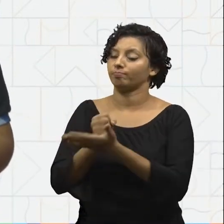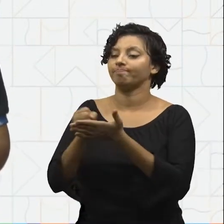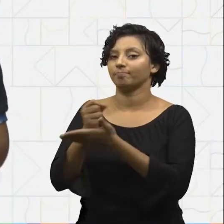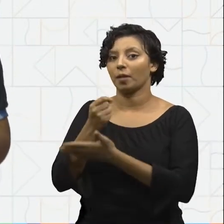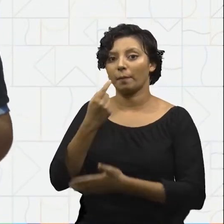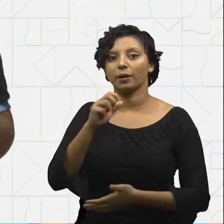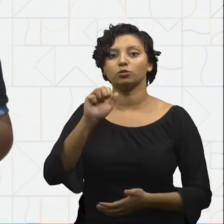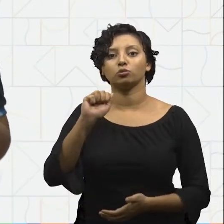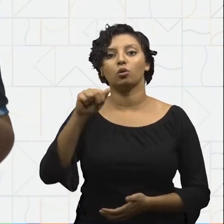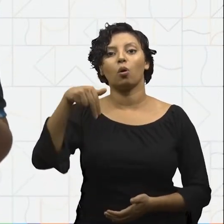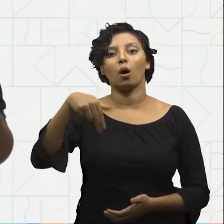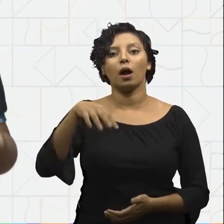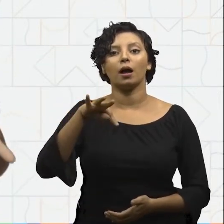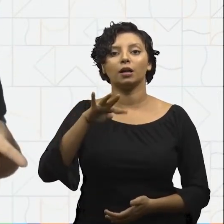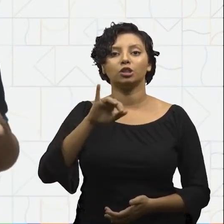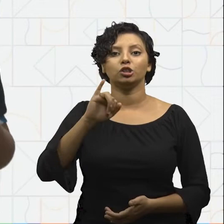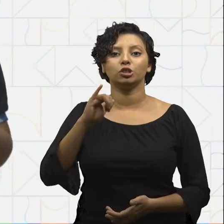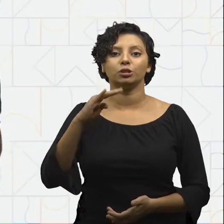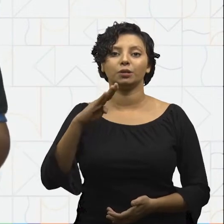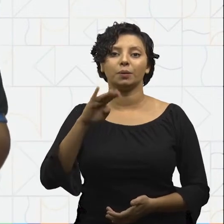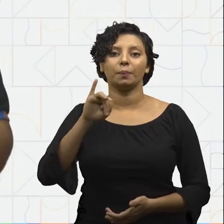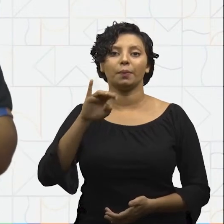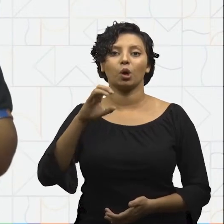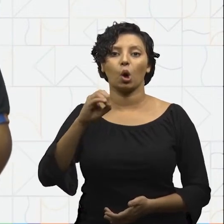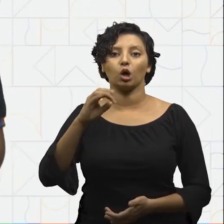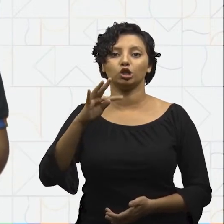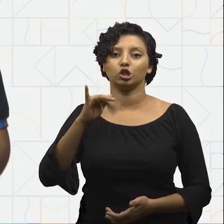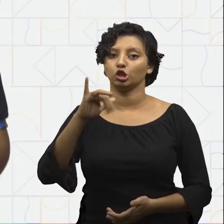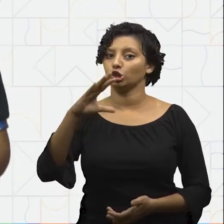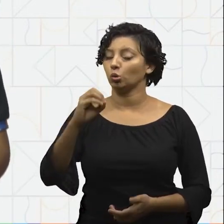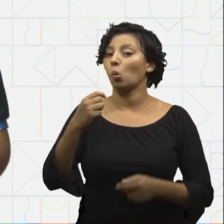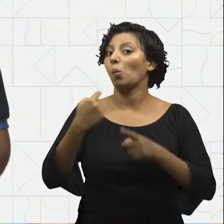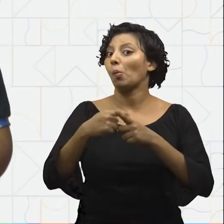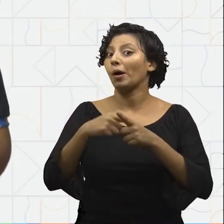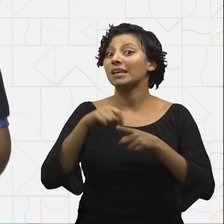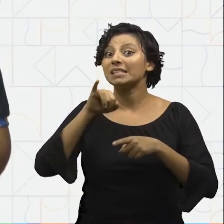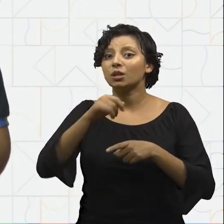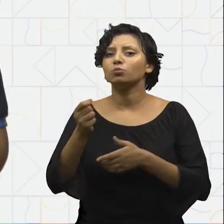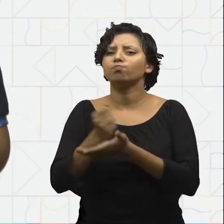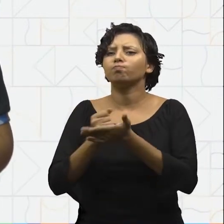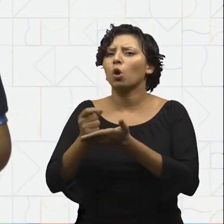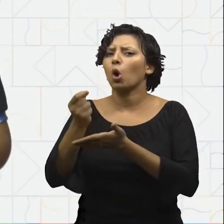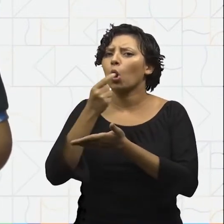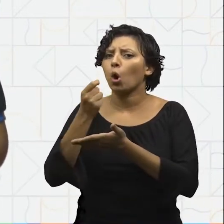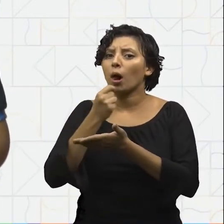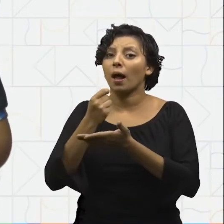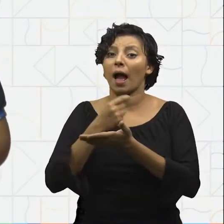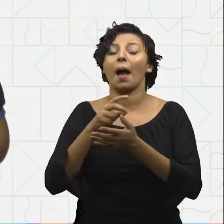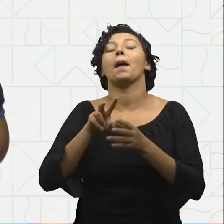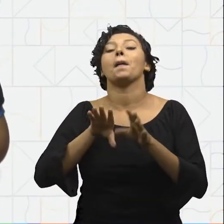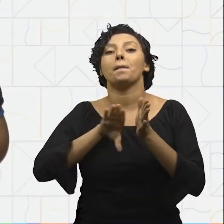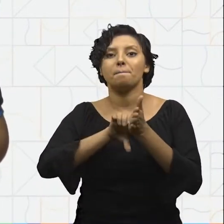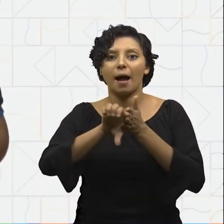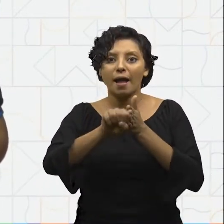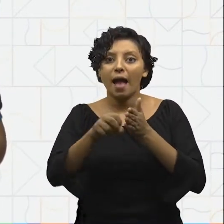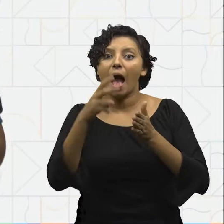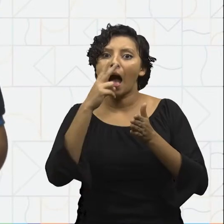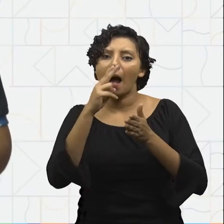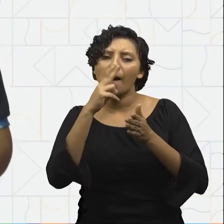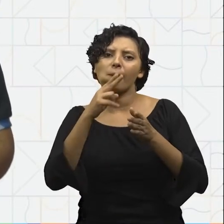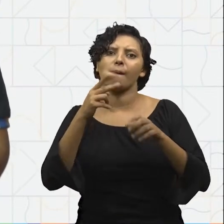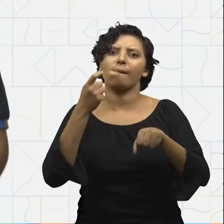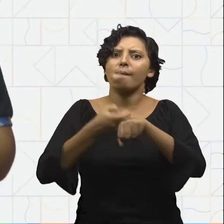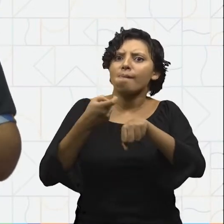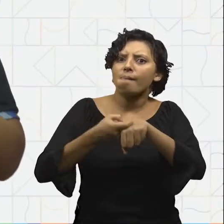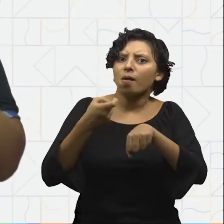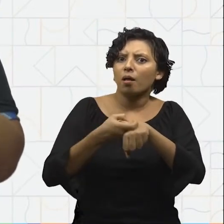pois o uso inadequado pode criar bactérias resistentes ao tratamento. Portanto, nunca use